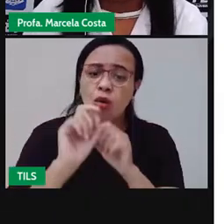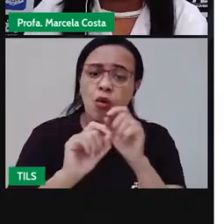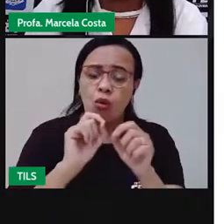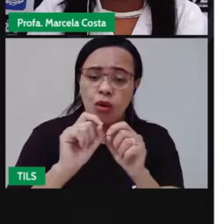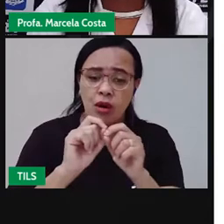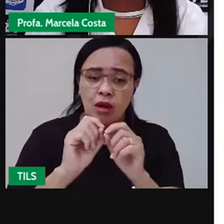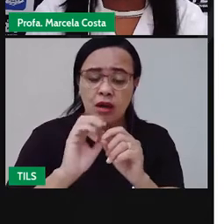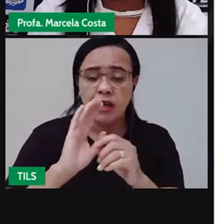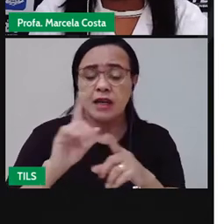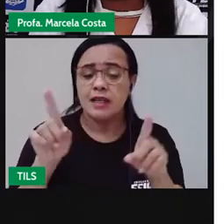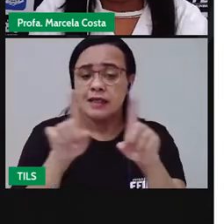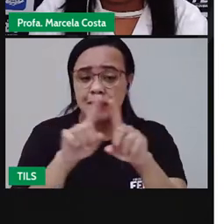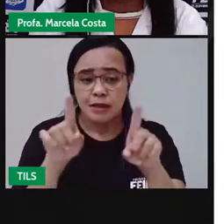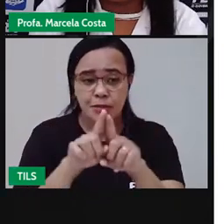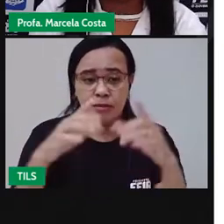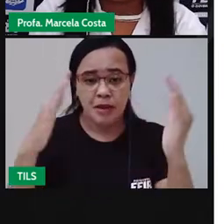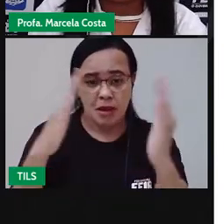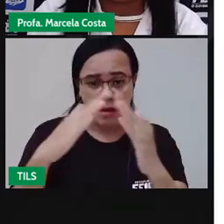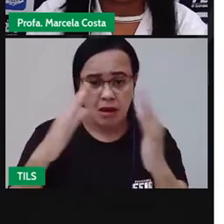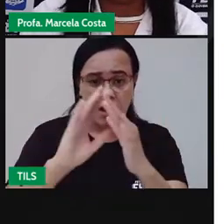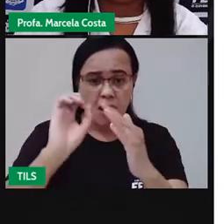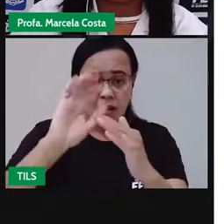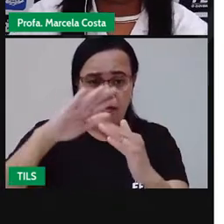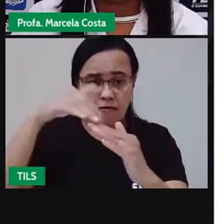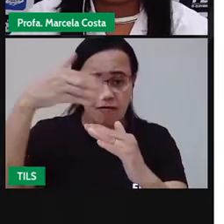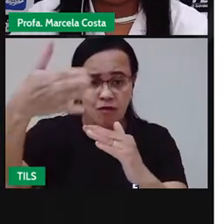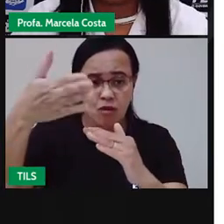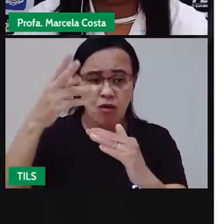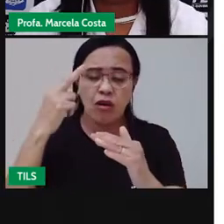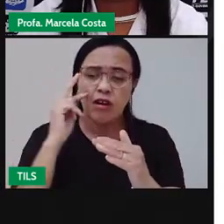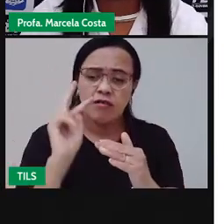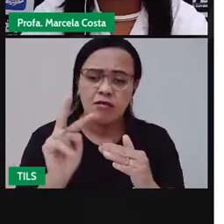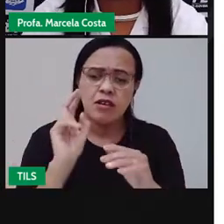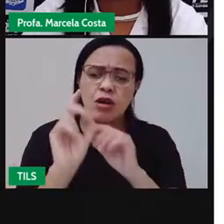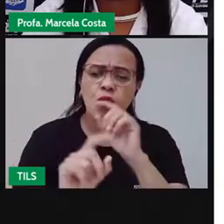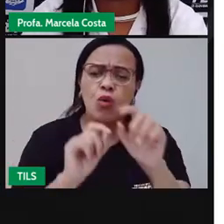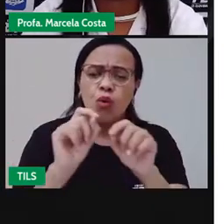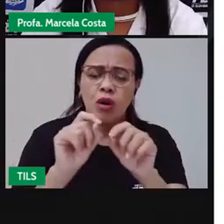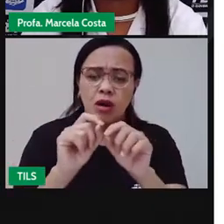entorno da casa. Qual é a parte da casa que você está vendo.